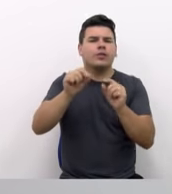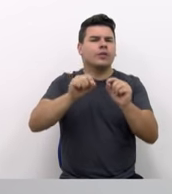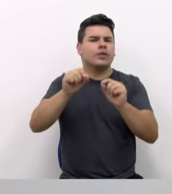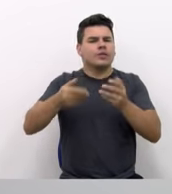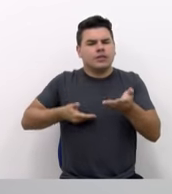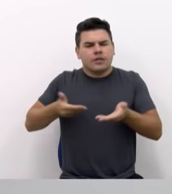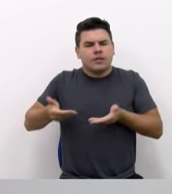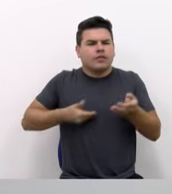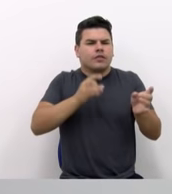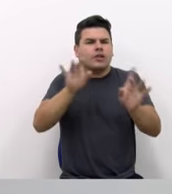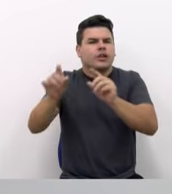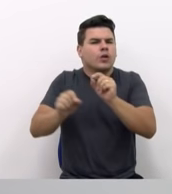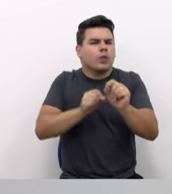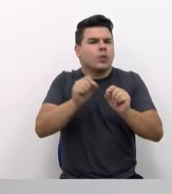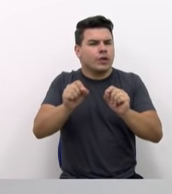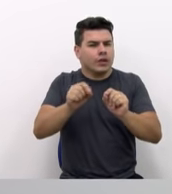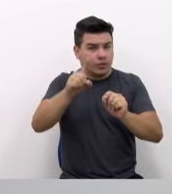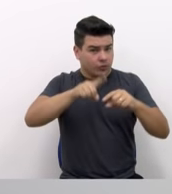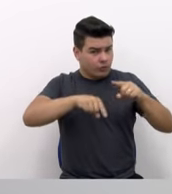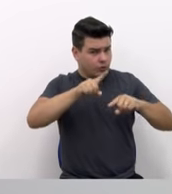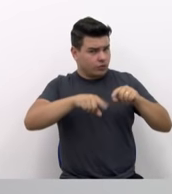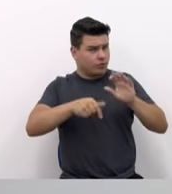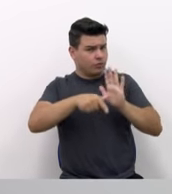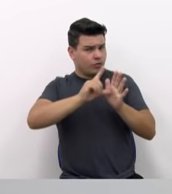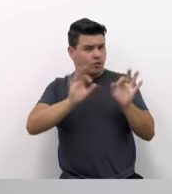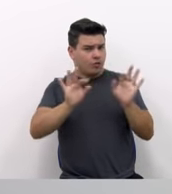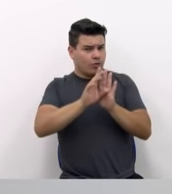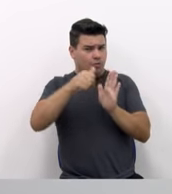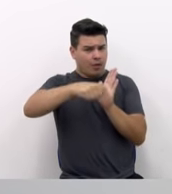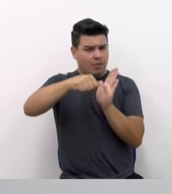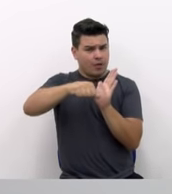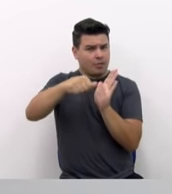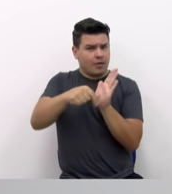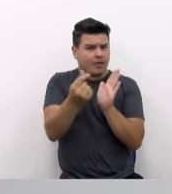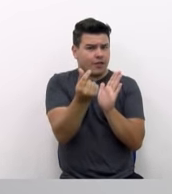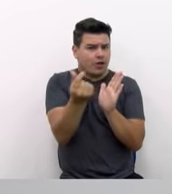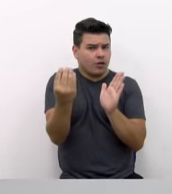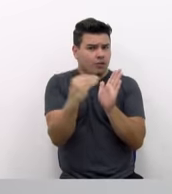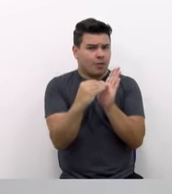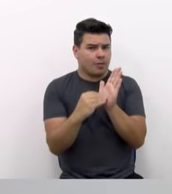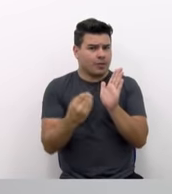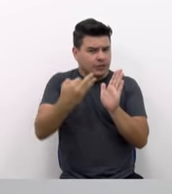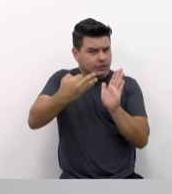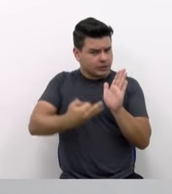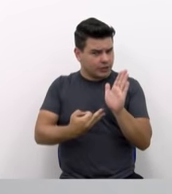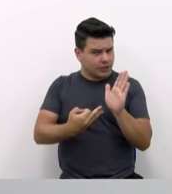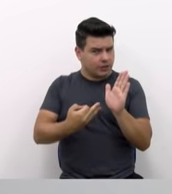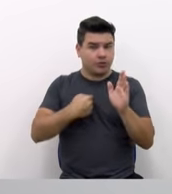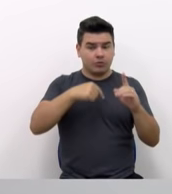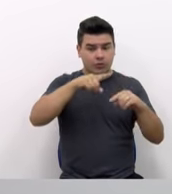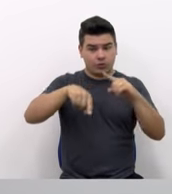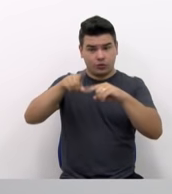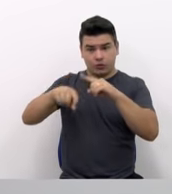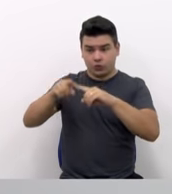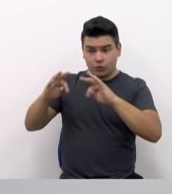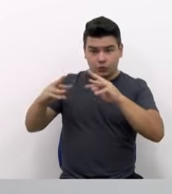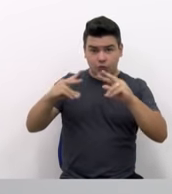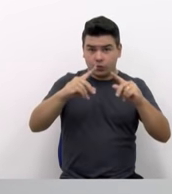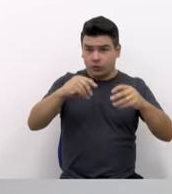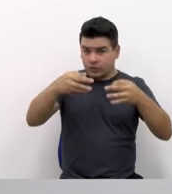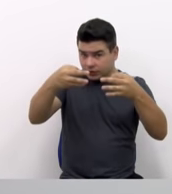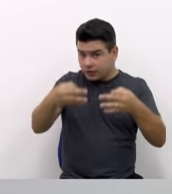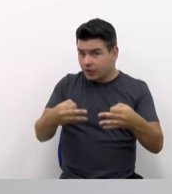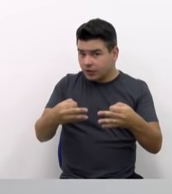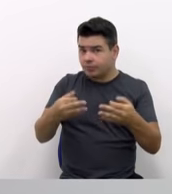Esses seus produtos estão devidamente precificados? Você sabe colocar o preço certo para o produto ou para o serviço